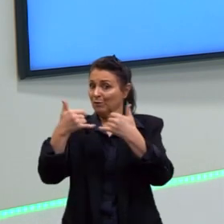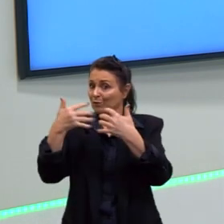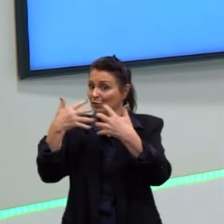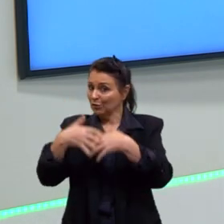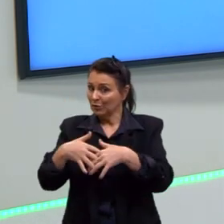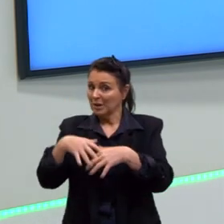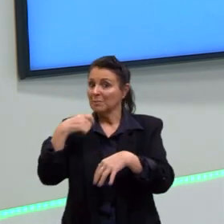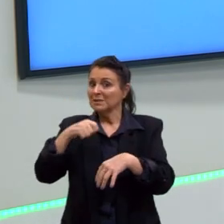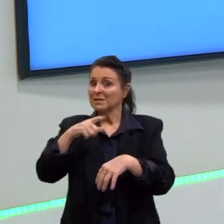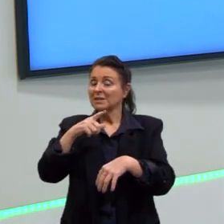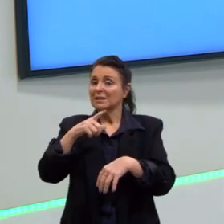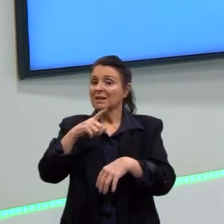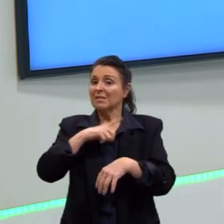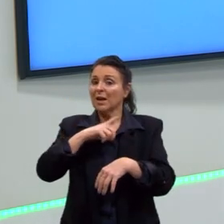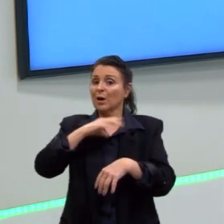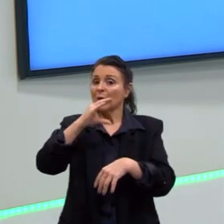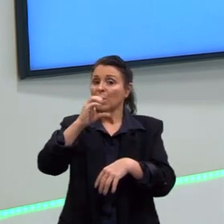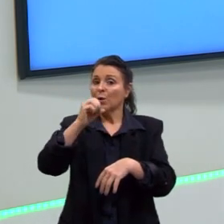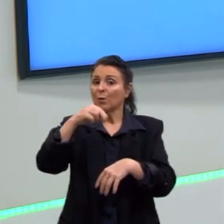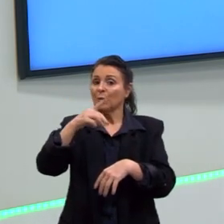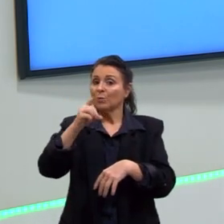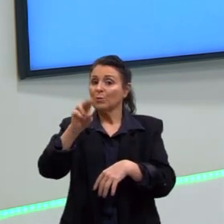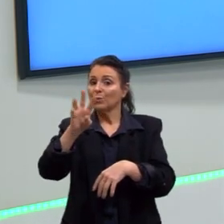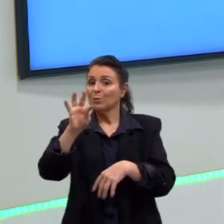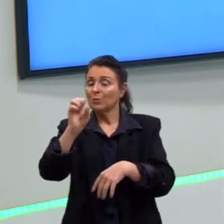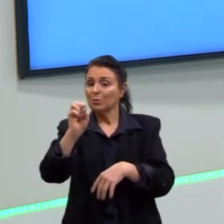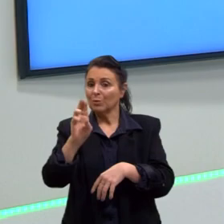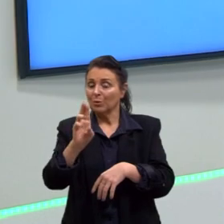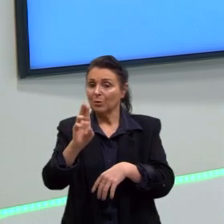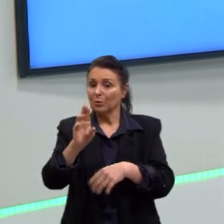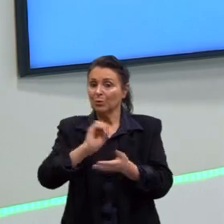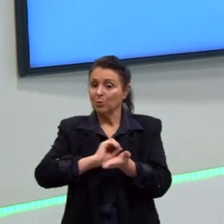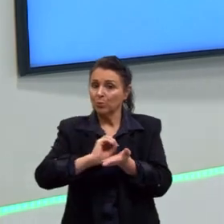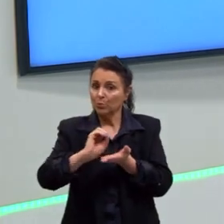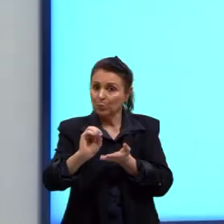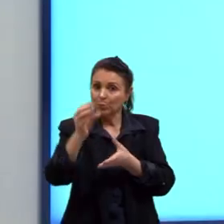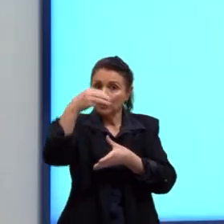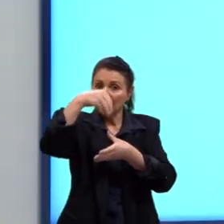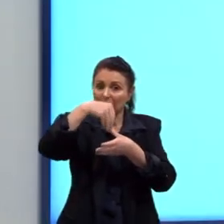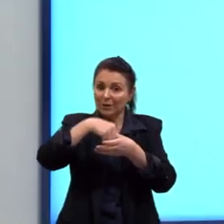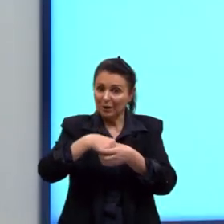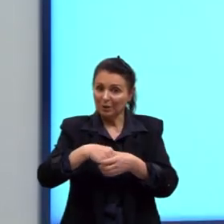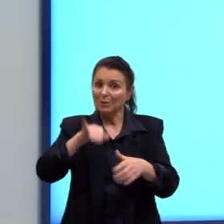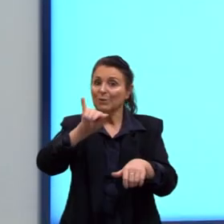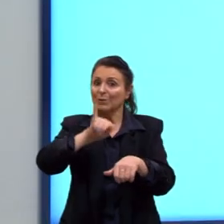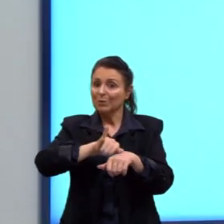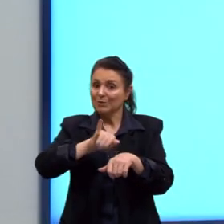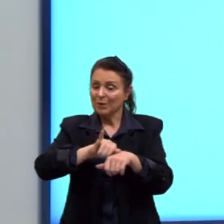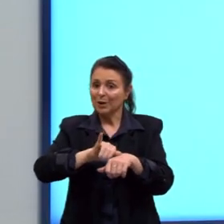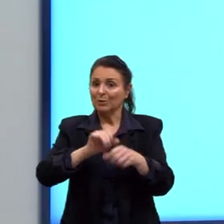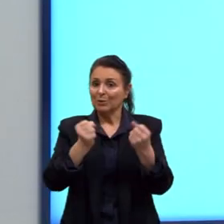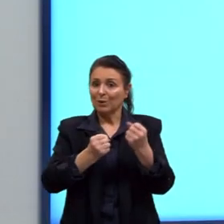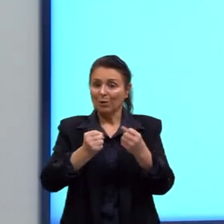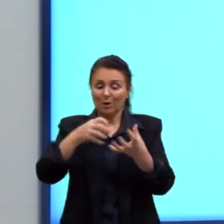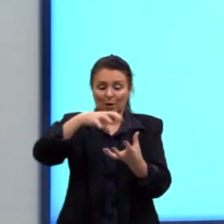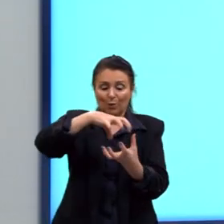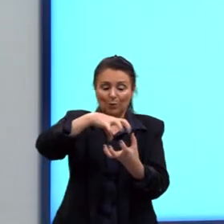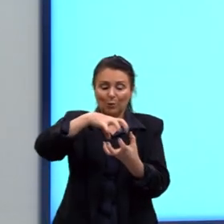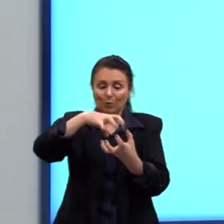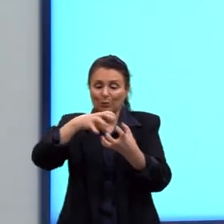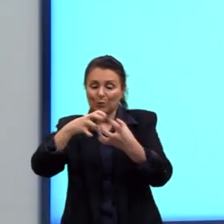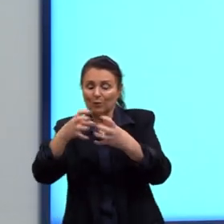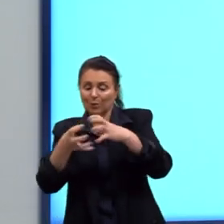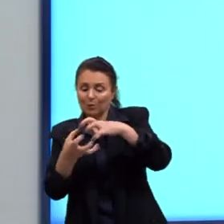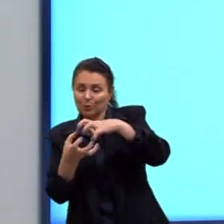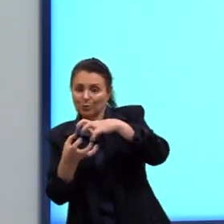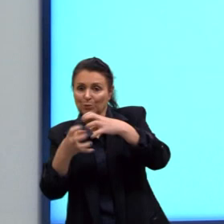De tal maneira que o campo elétrico seja nulo dentro do objeto. Vejam que aqui, quando a gente tem uma esfera, ela se organiza perfeitamente.